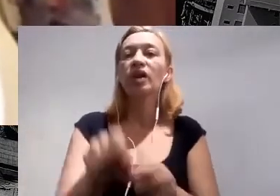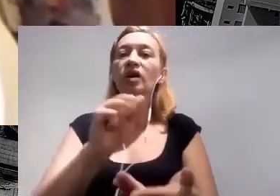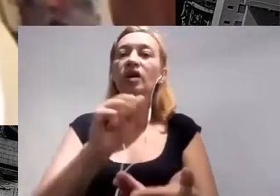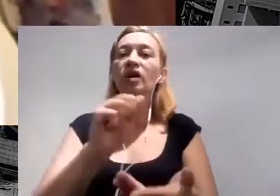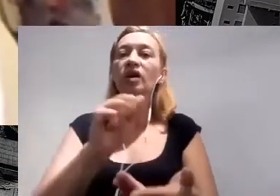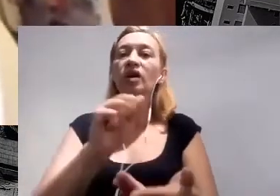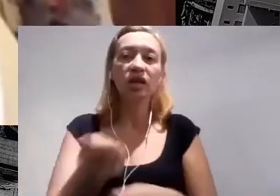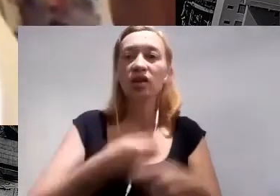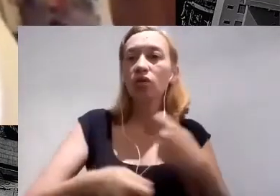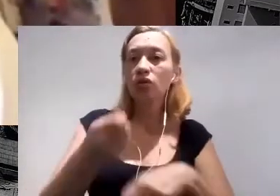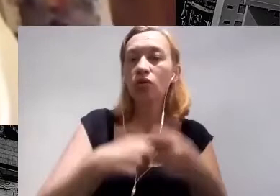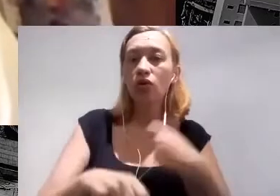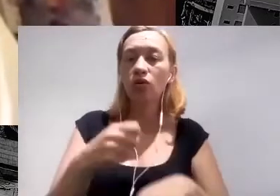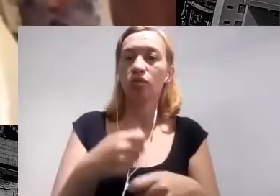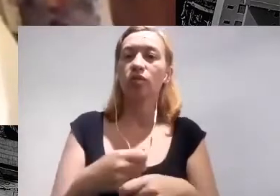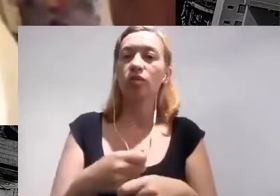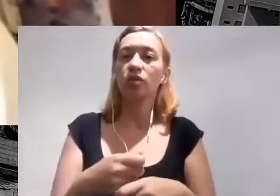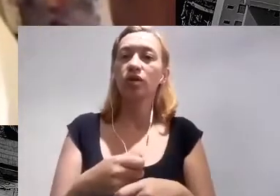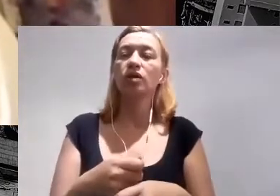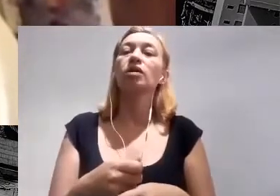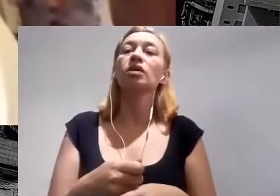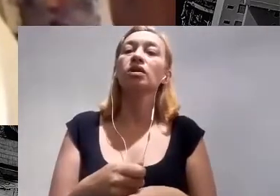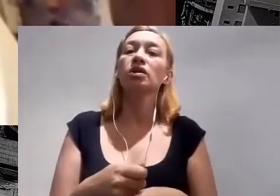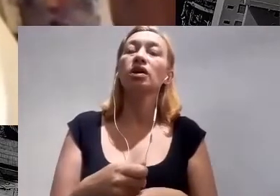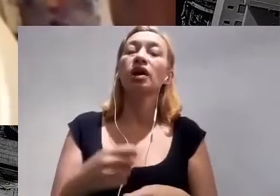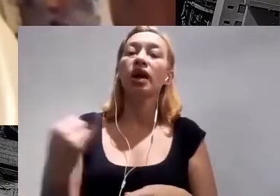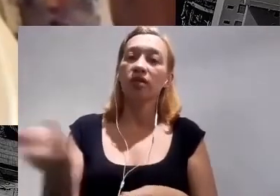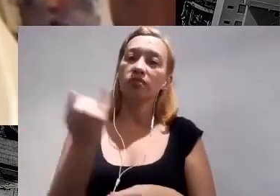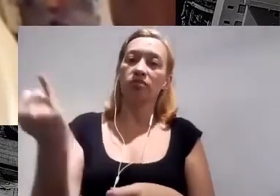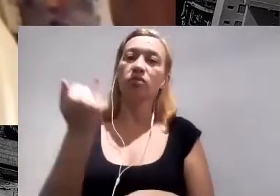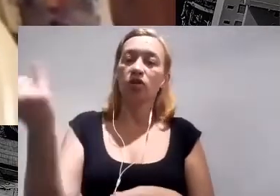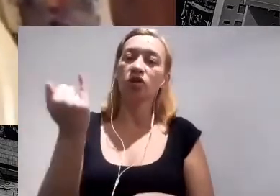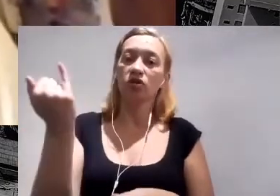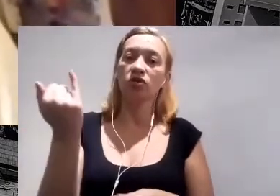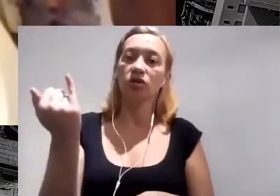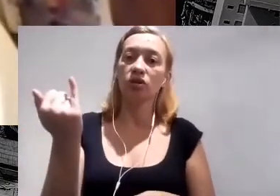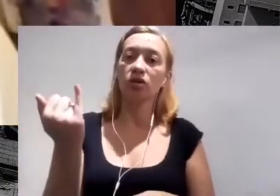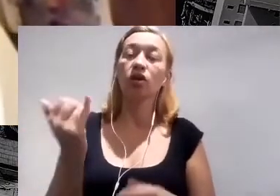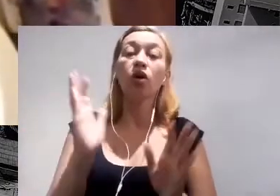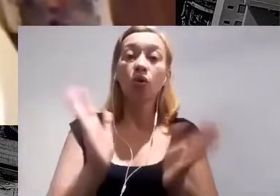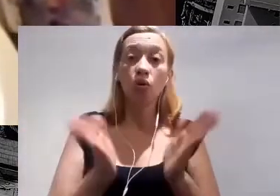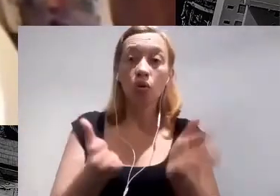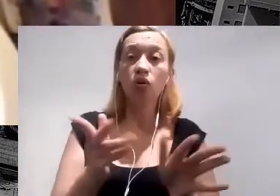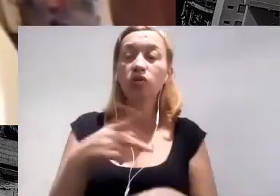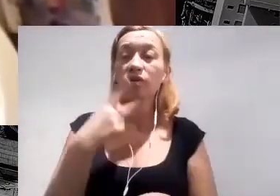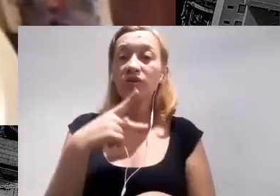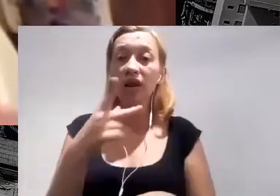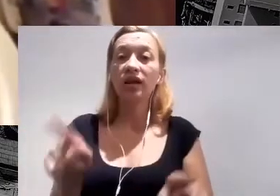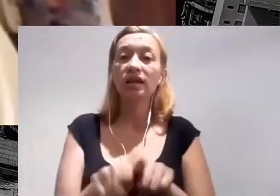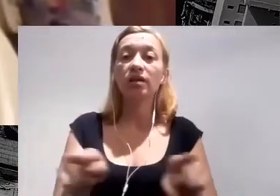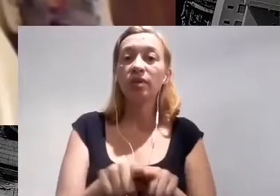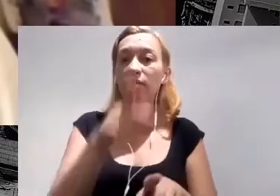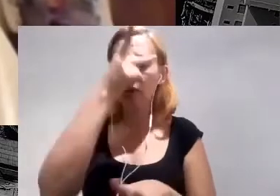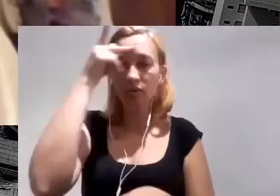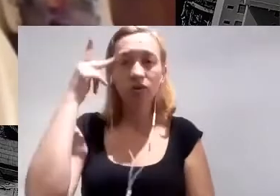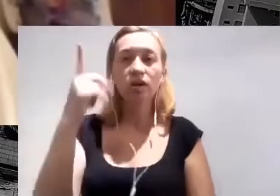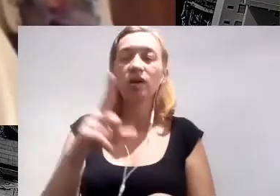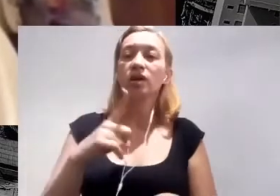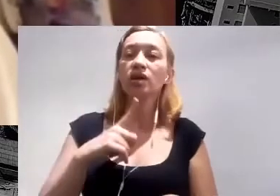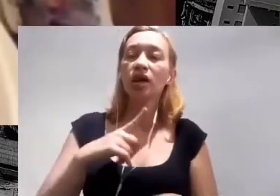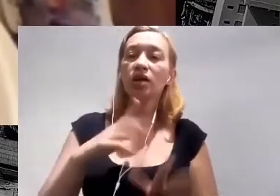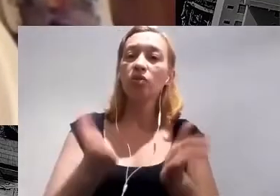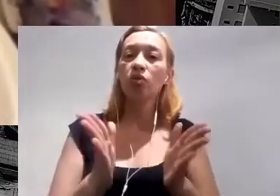abastecimento doméstico. Isso é muito importante. Então, hoje, para dar uma dimensão também para as pessoas, nós temos algo como 114 mil